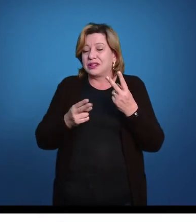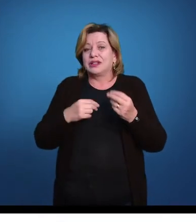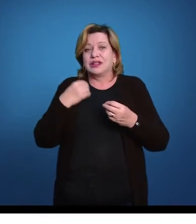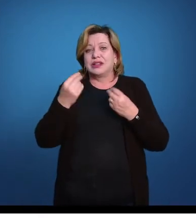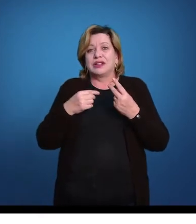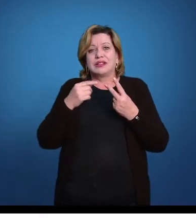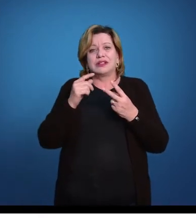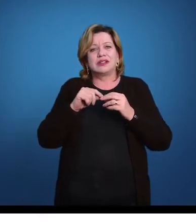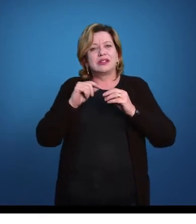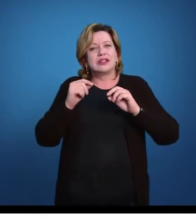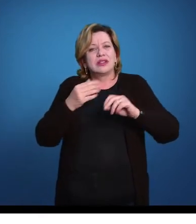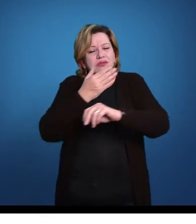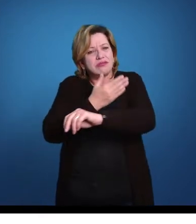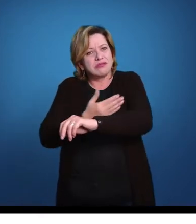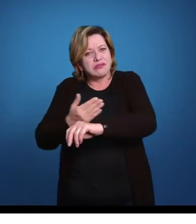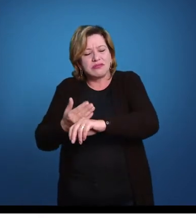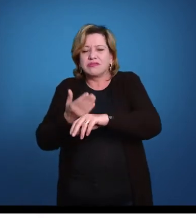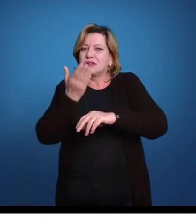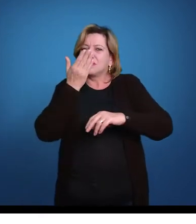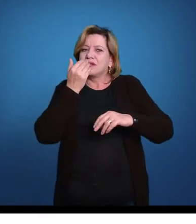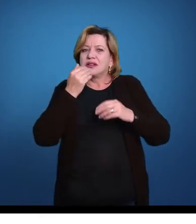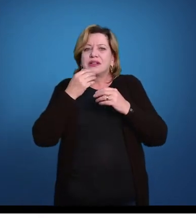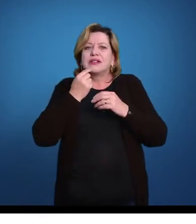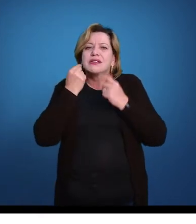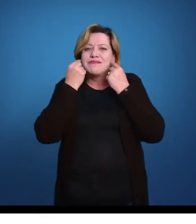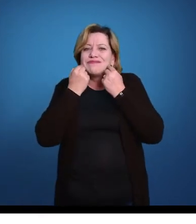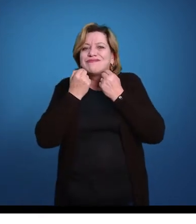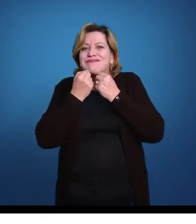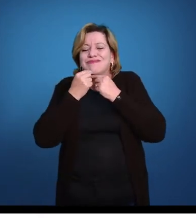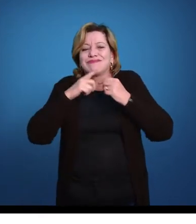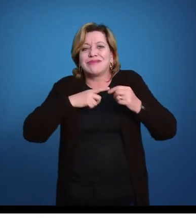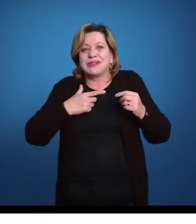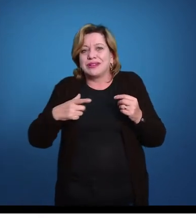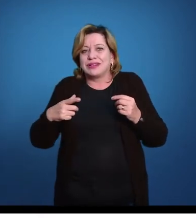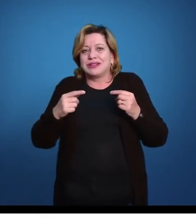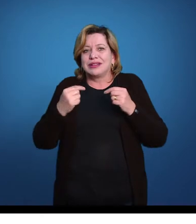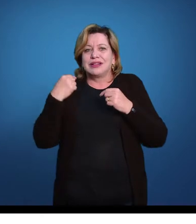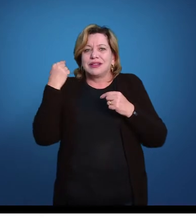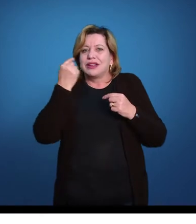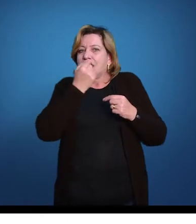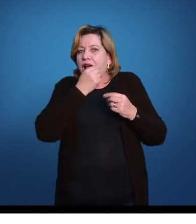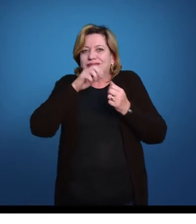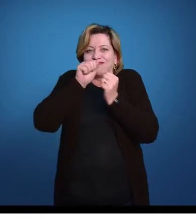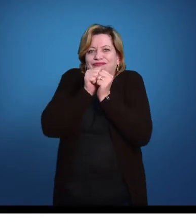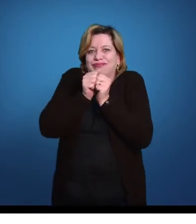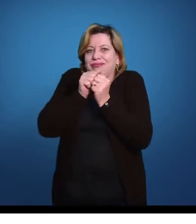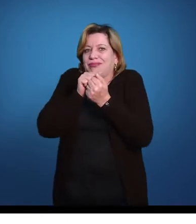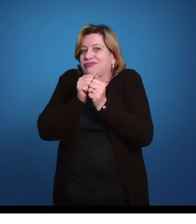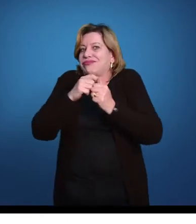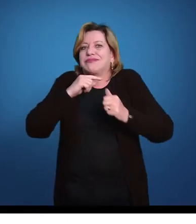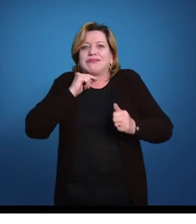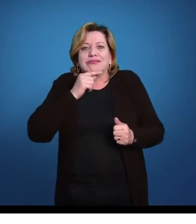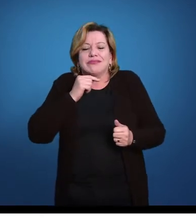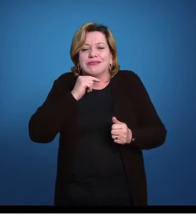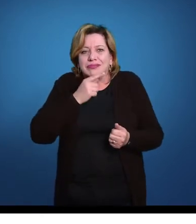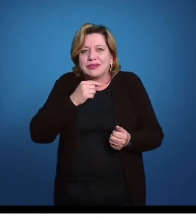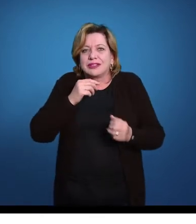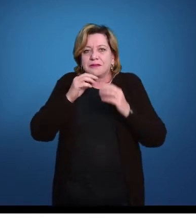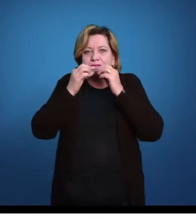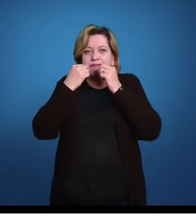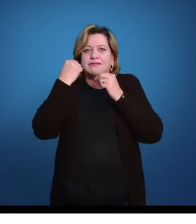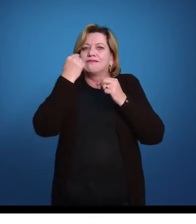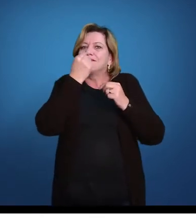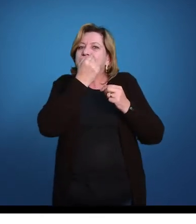E esse hábito alimentar sem mandíbula, eles não têm uma boca, não conseguem morder, então a boca deles é